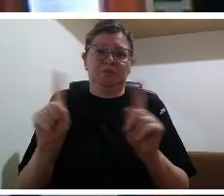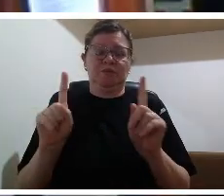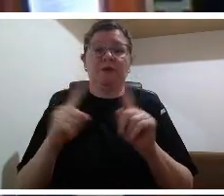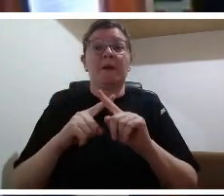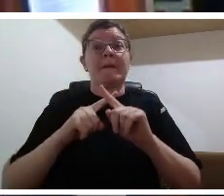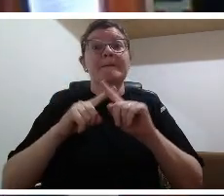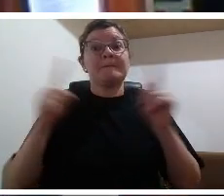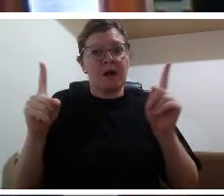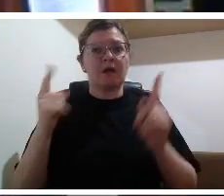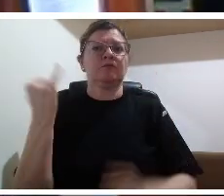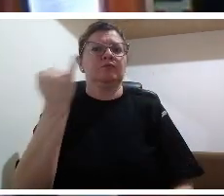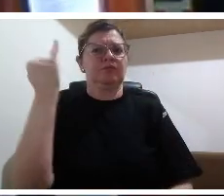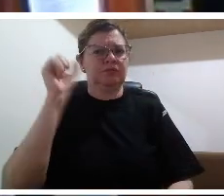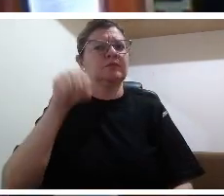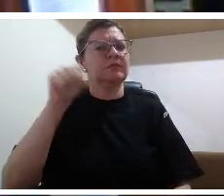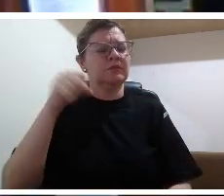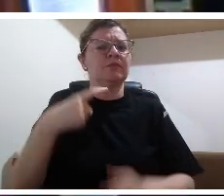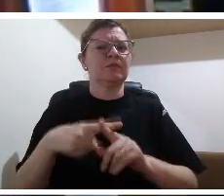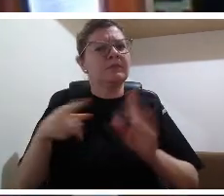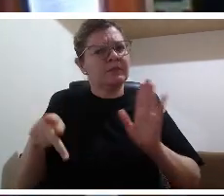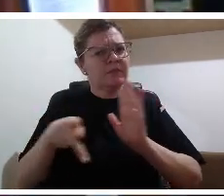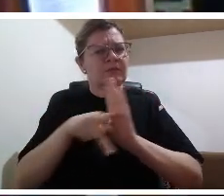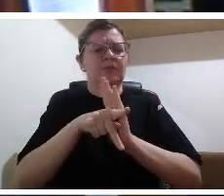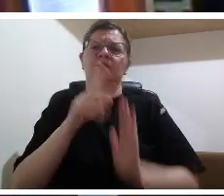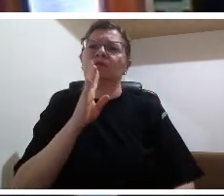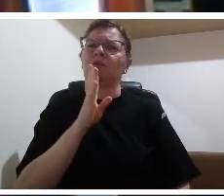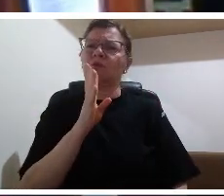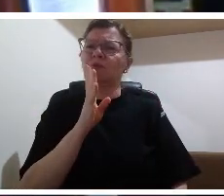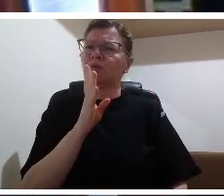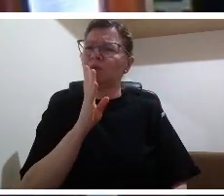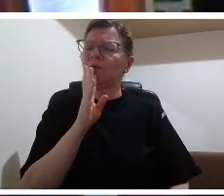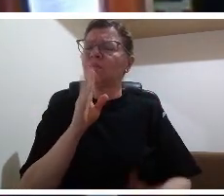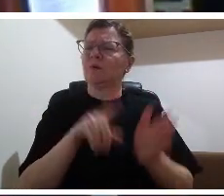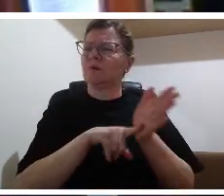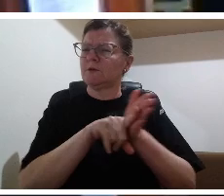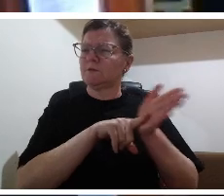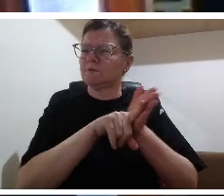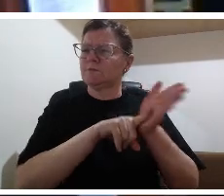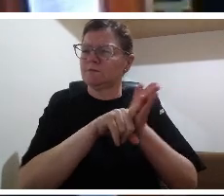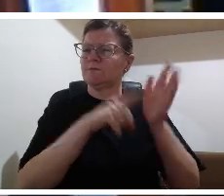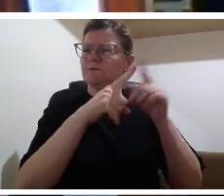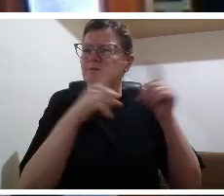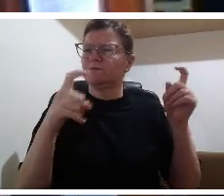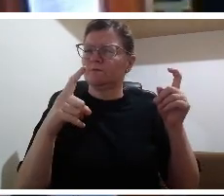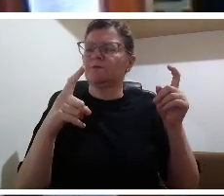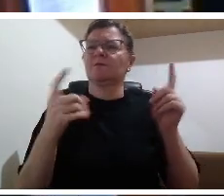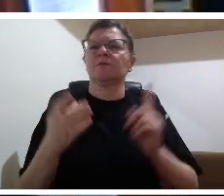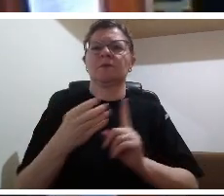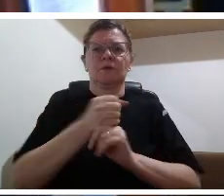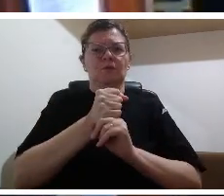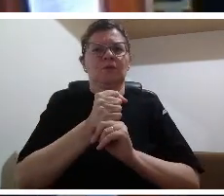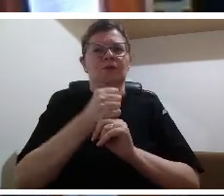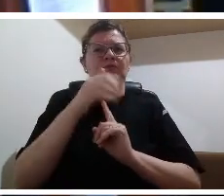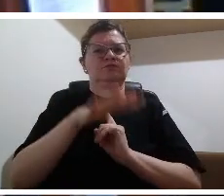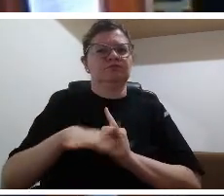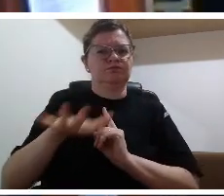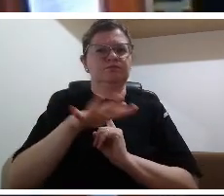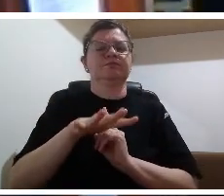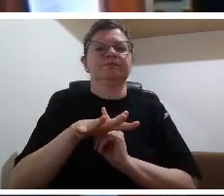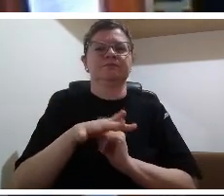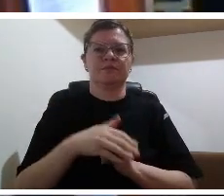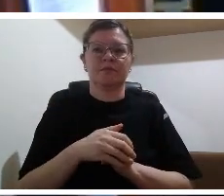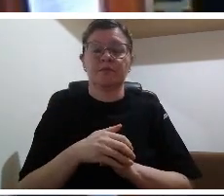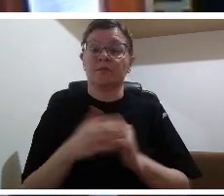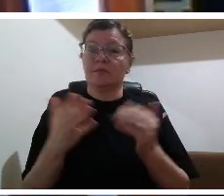deste campo também então a questão não é propriamente de eu diria separar mas é de